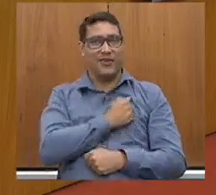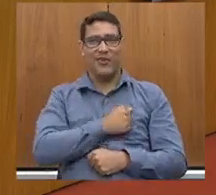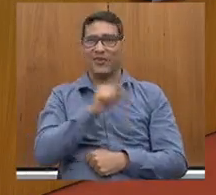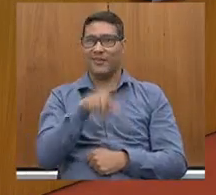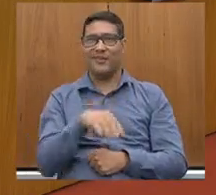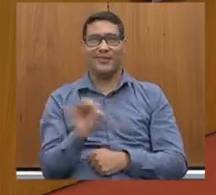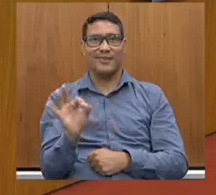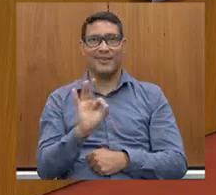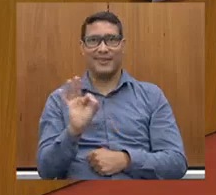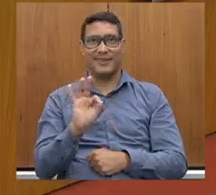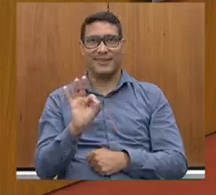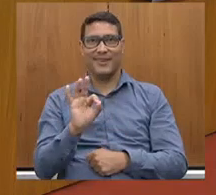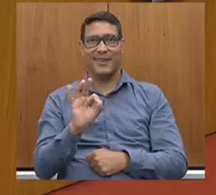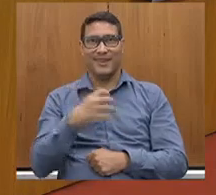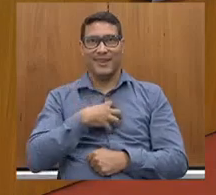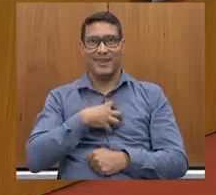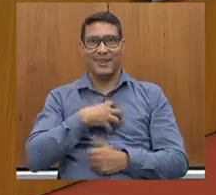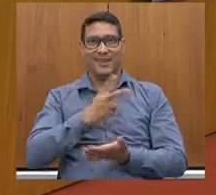Eu sinto sempre.